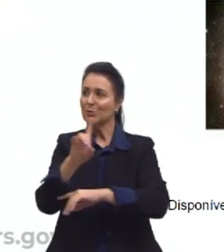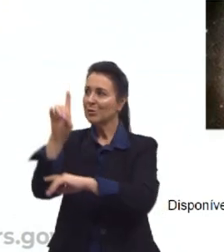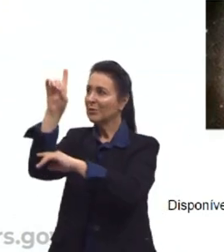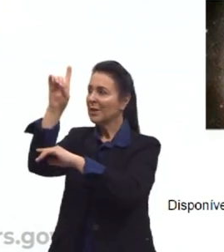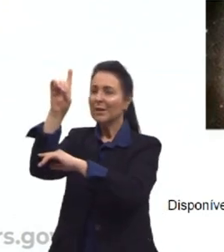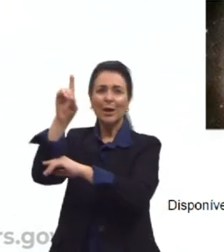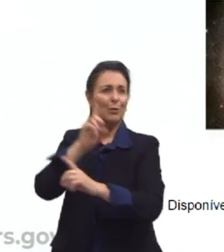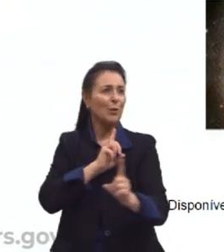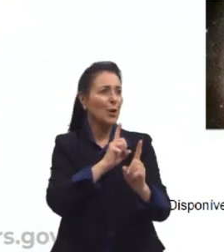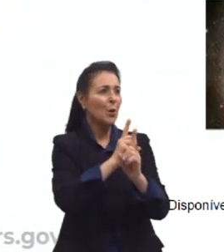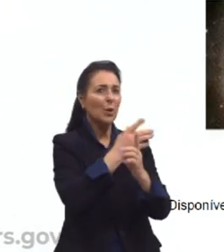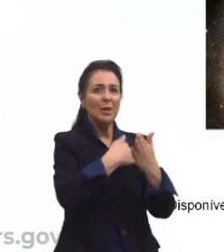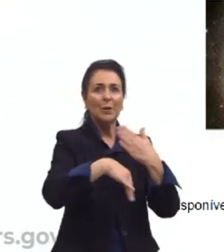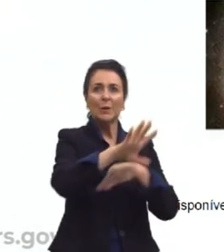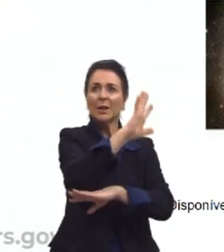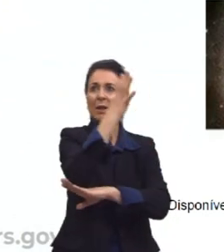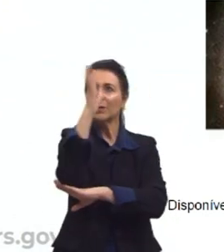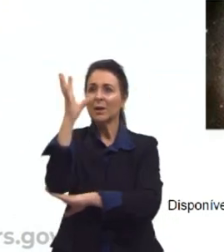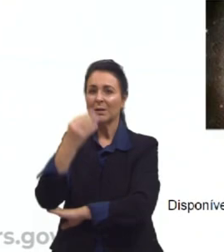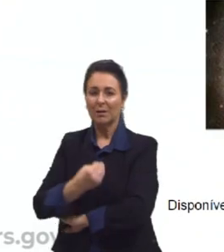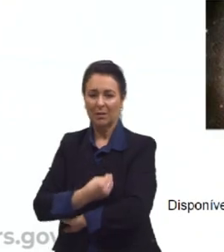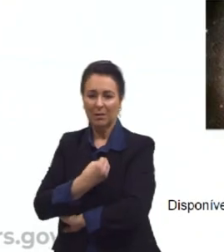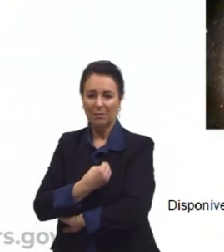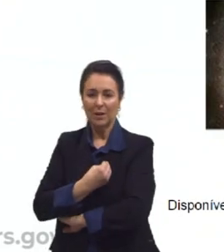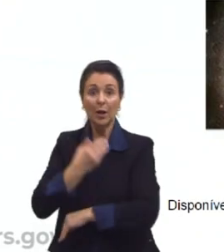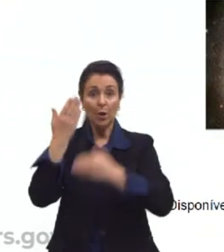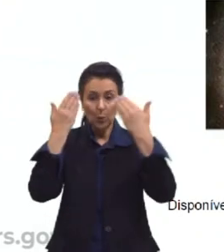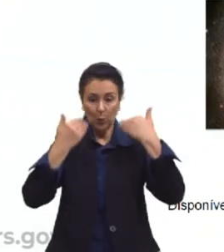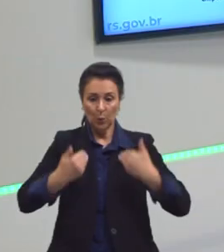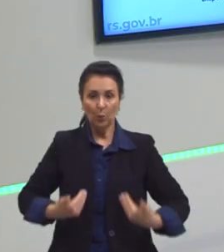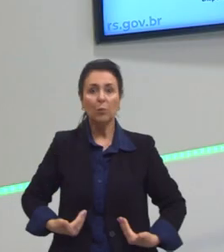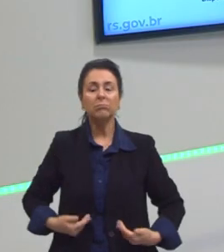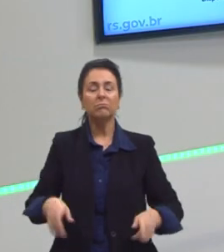natureza, na vida e também no nosso corpo.